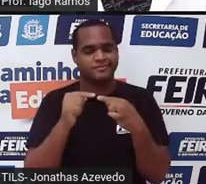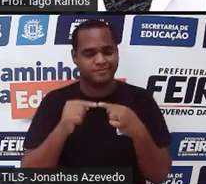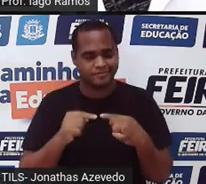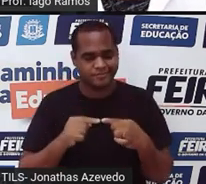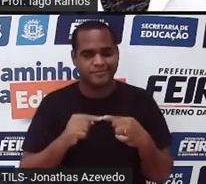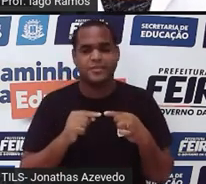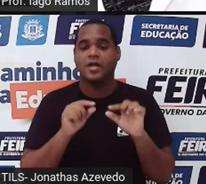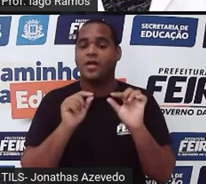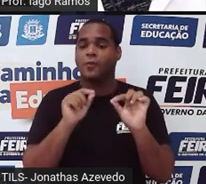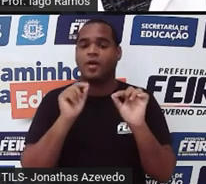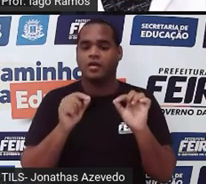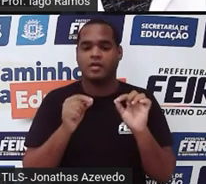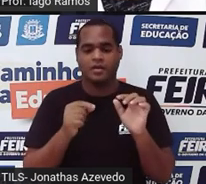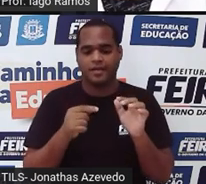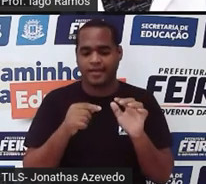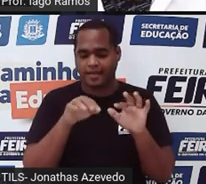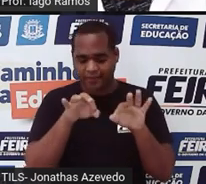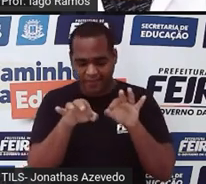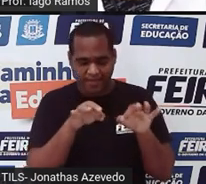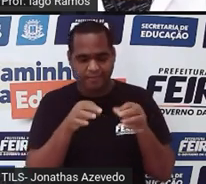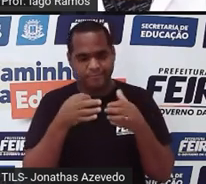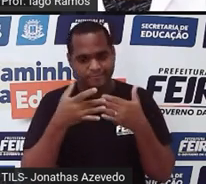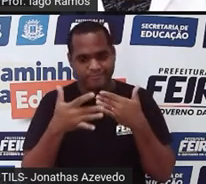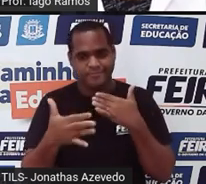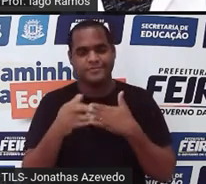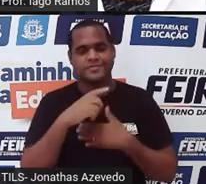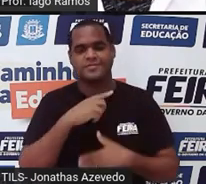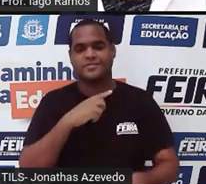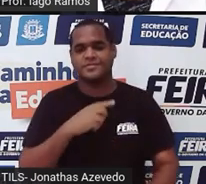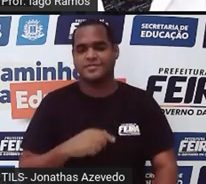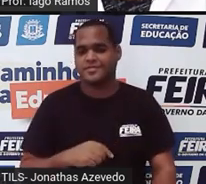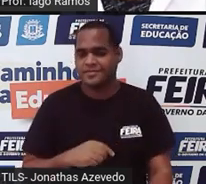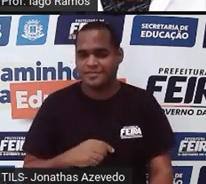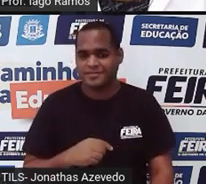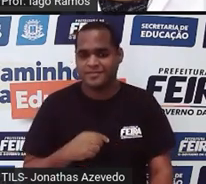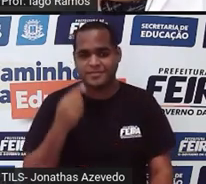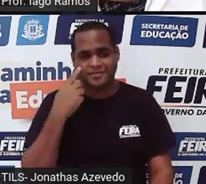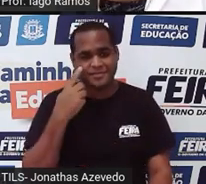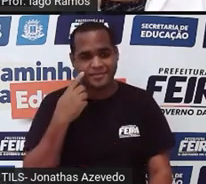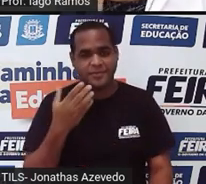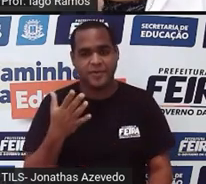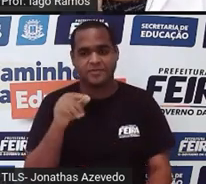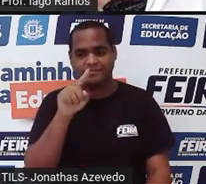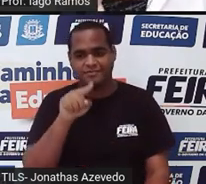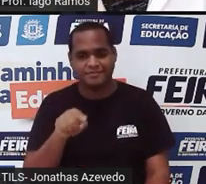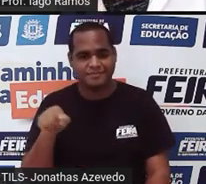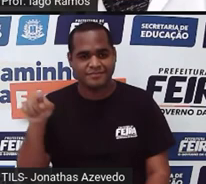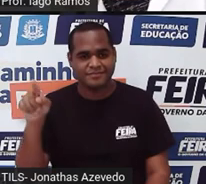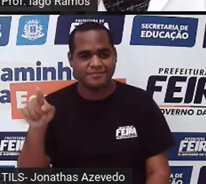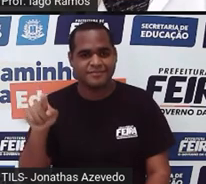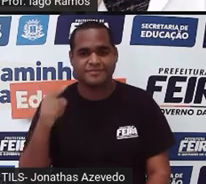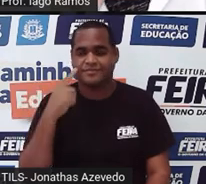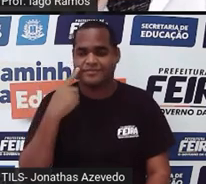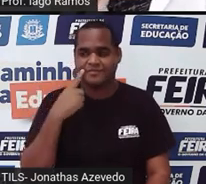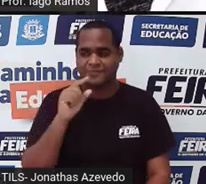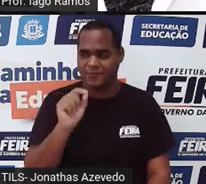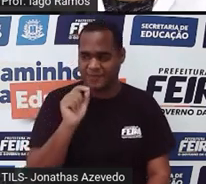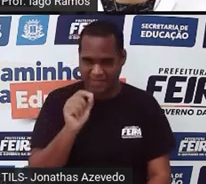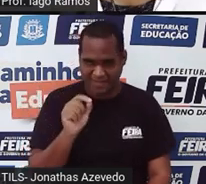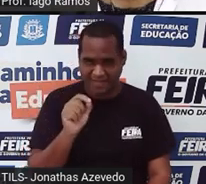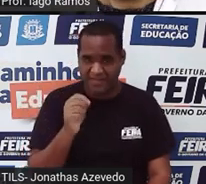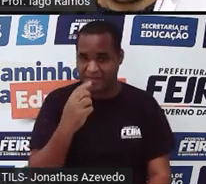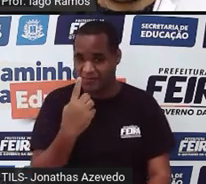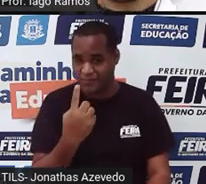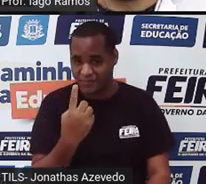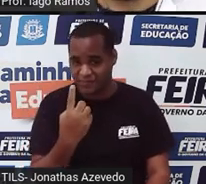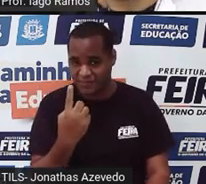uma outra regularidade que tem nessa sequência. Então, olha só. Está ali, eu vou começar a riscar na tela. Eu peguei o primeiro, que é